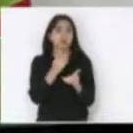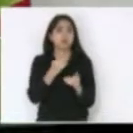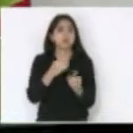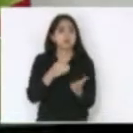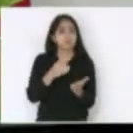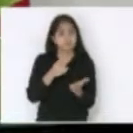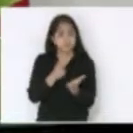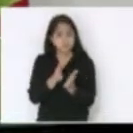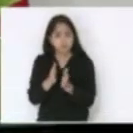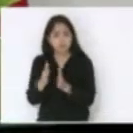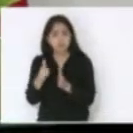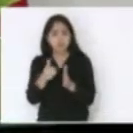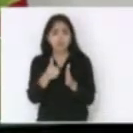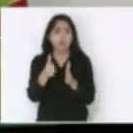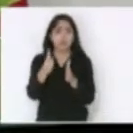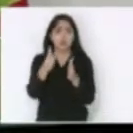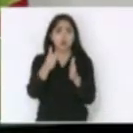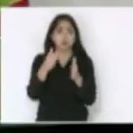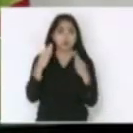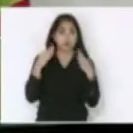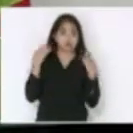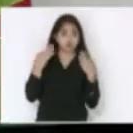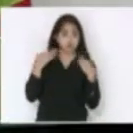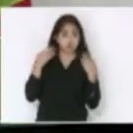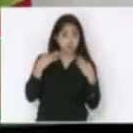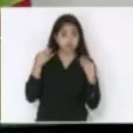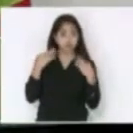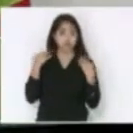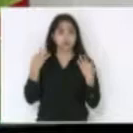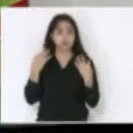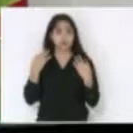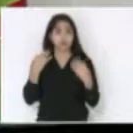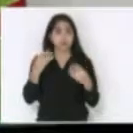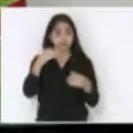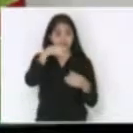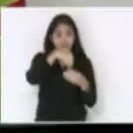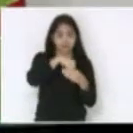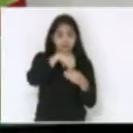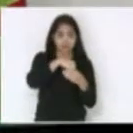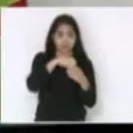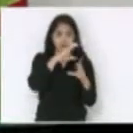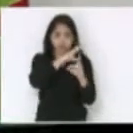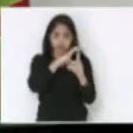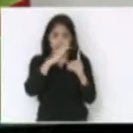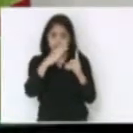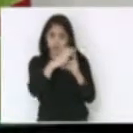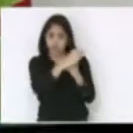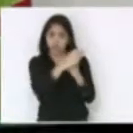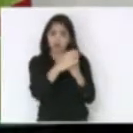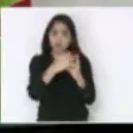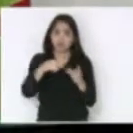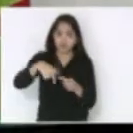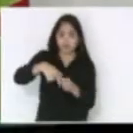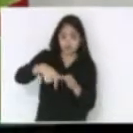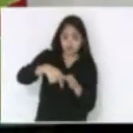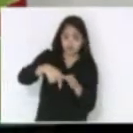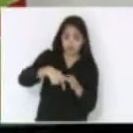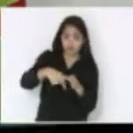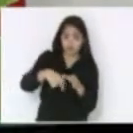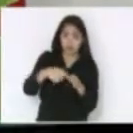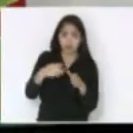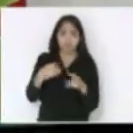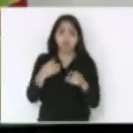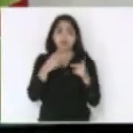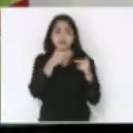rotas turísticas que passam por dentro inclusive que visitam os quilombolas e